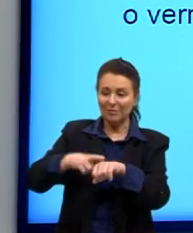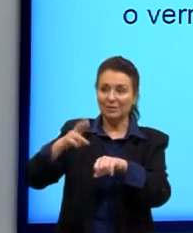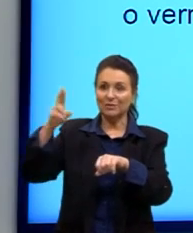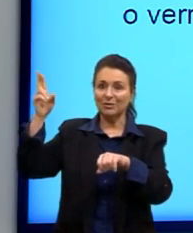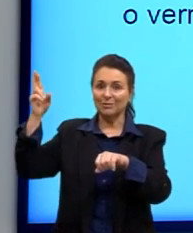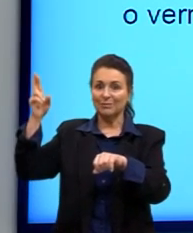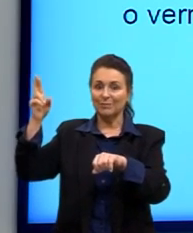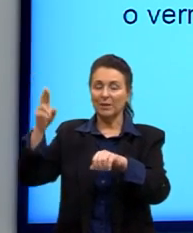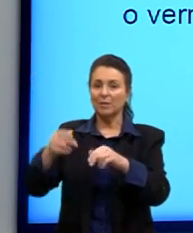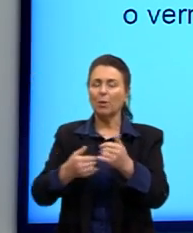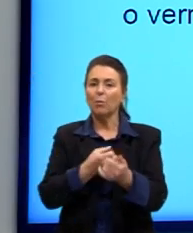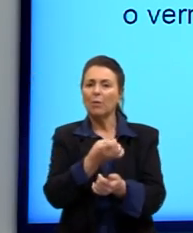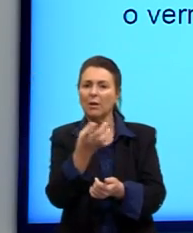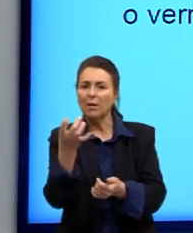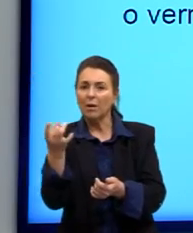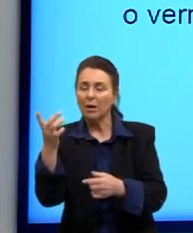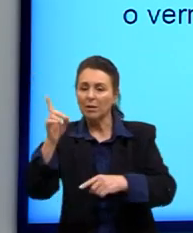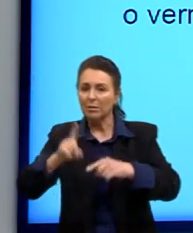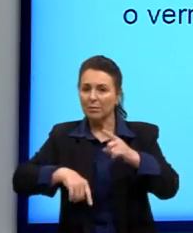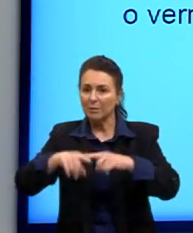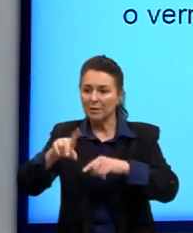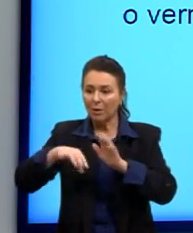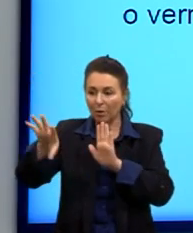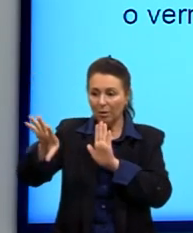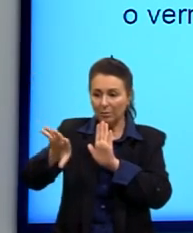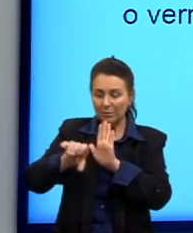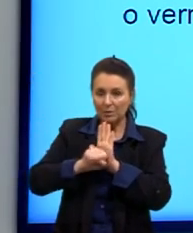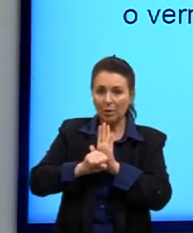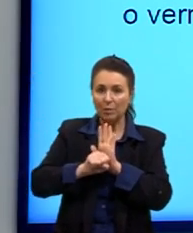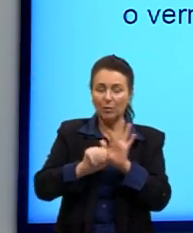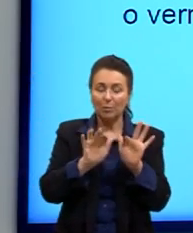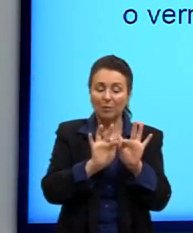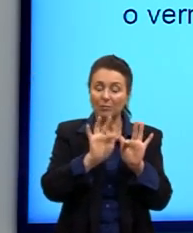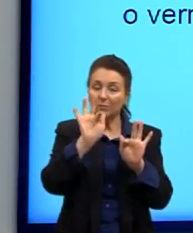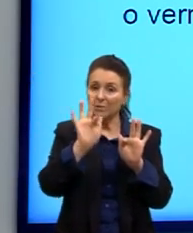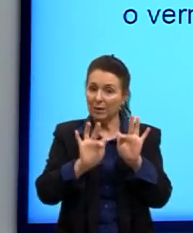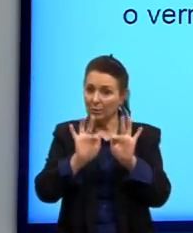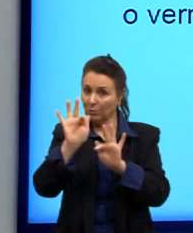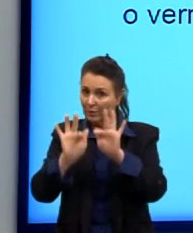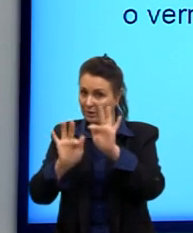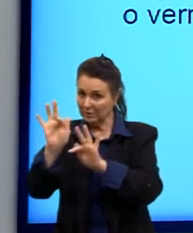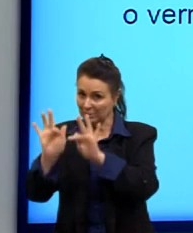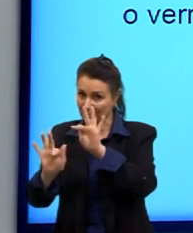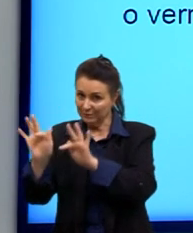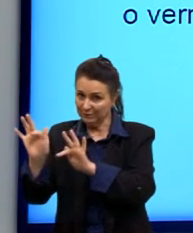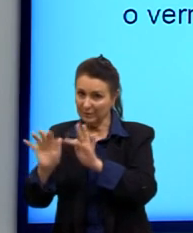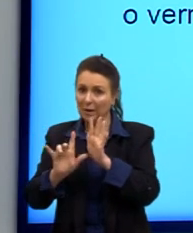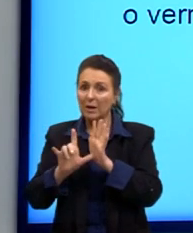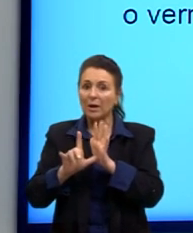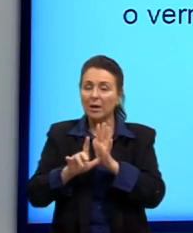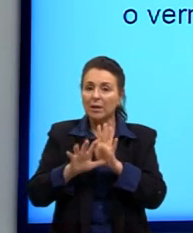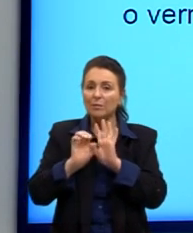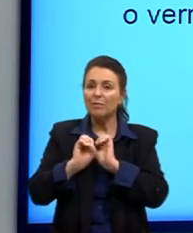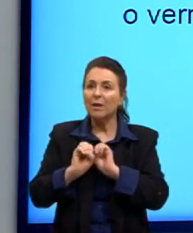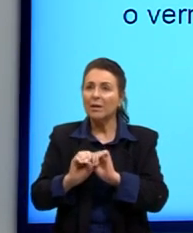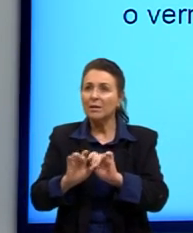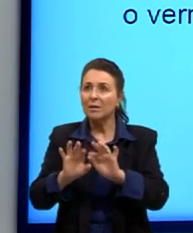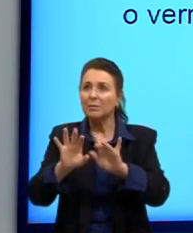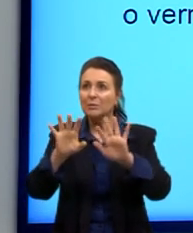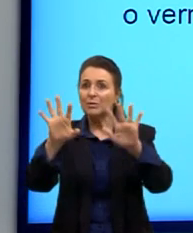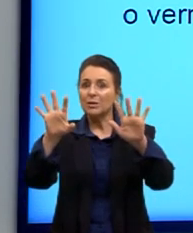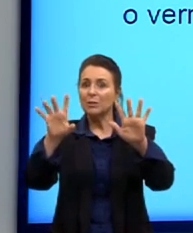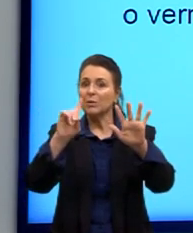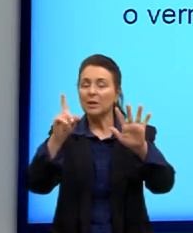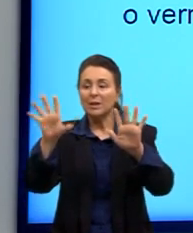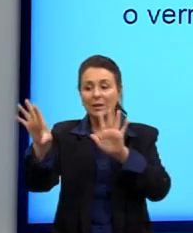cada material vai absorver uma certa frequência e vai emitir a restante que ele não está absorvendo,